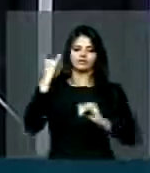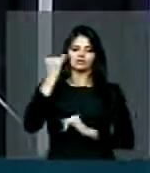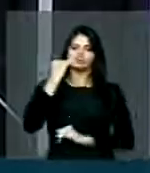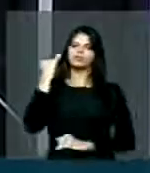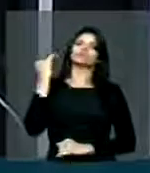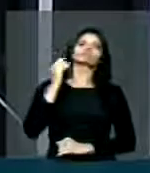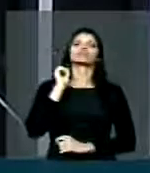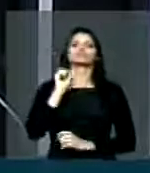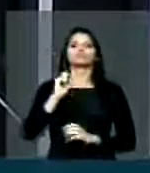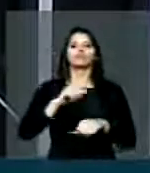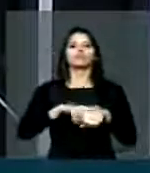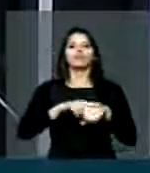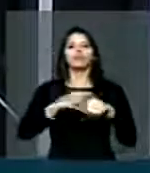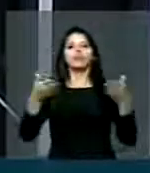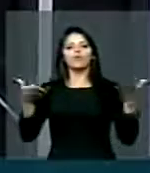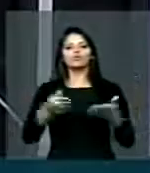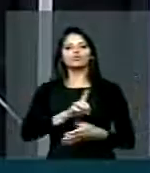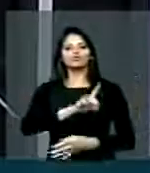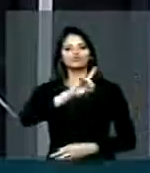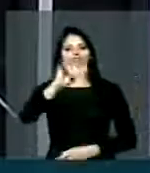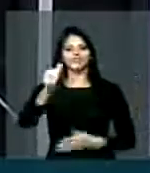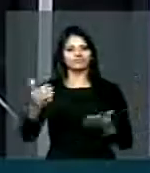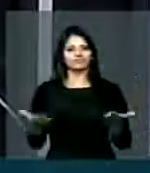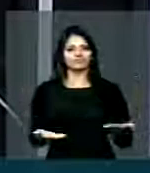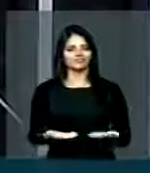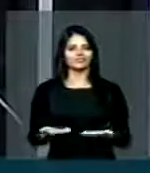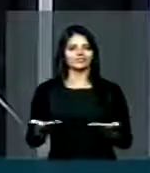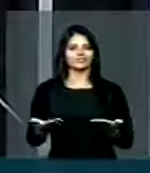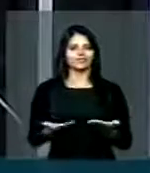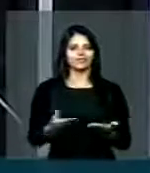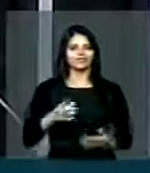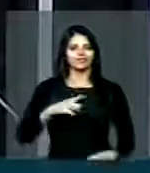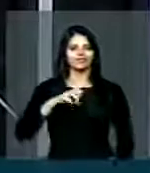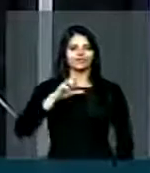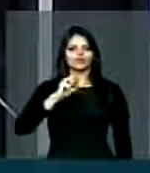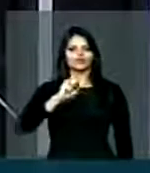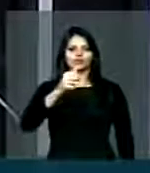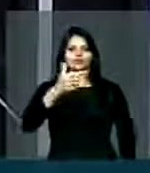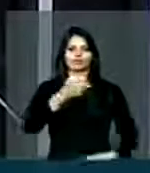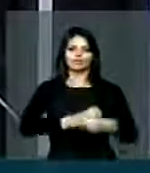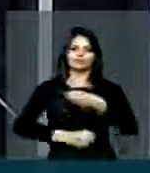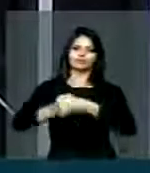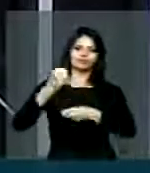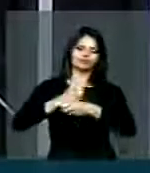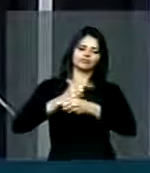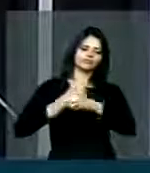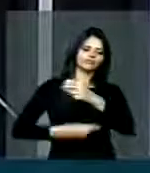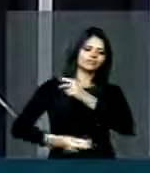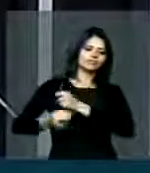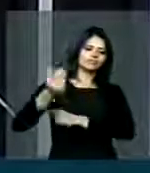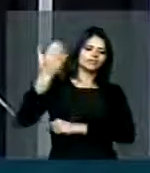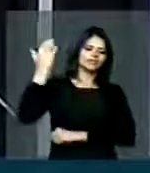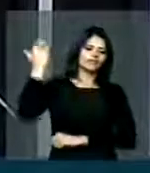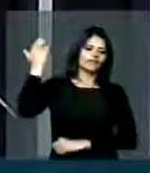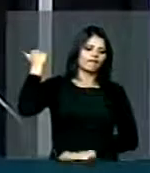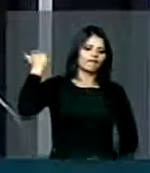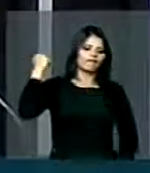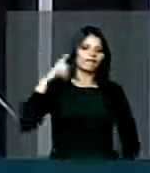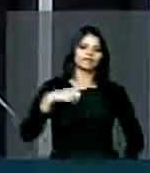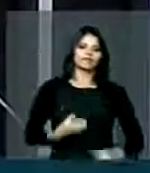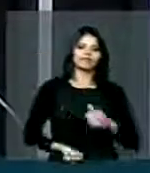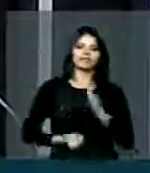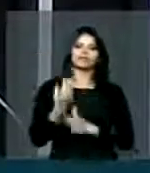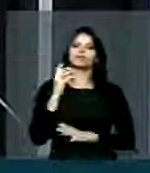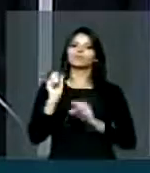Hoje, dia de hoje, há 82 anos atrás, criava